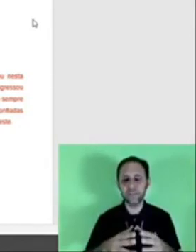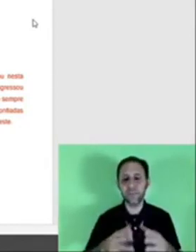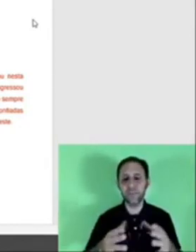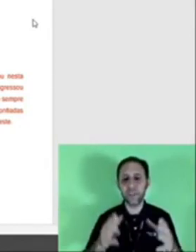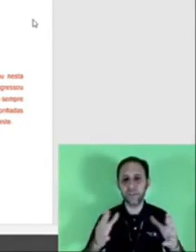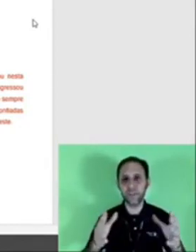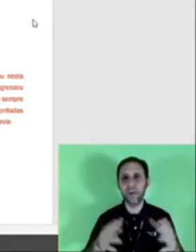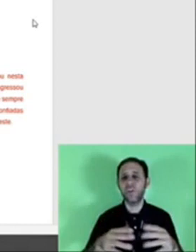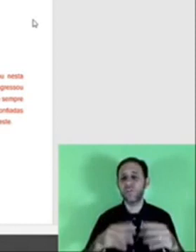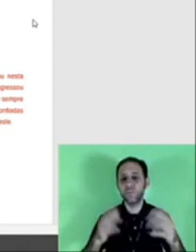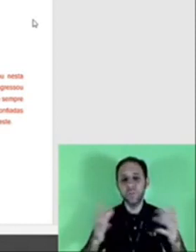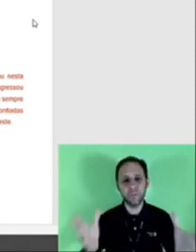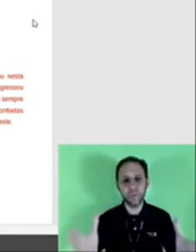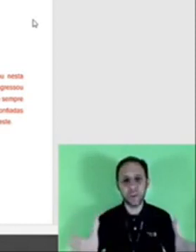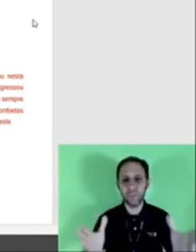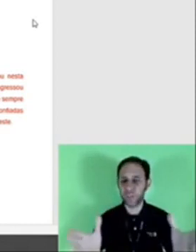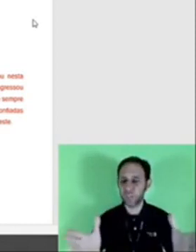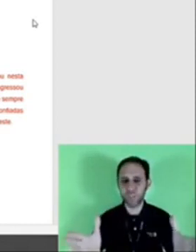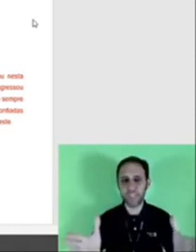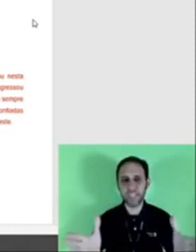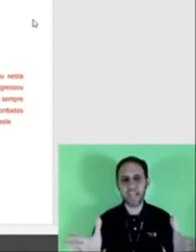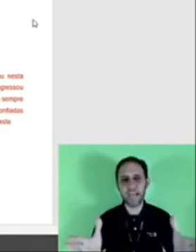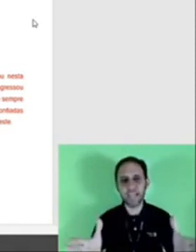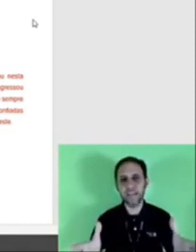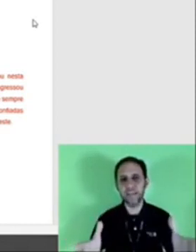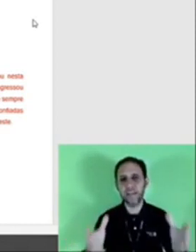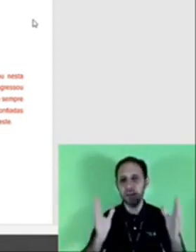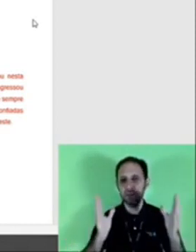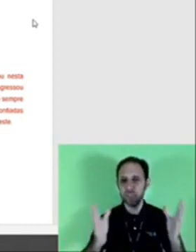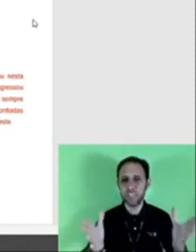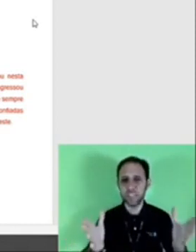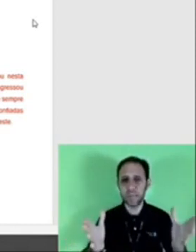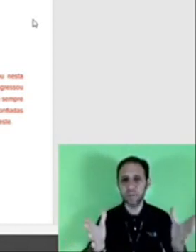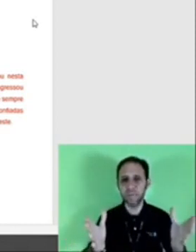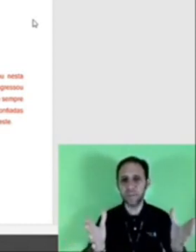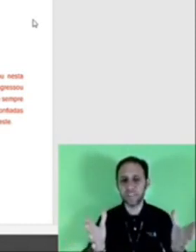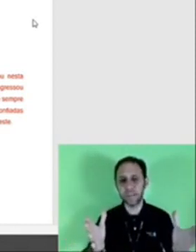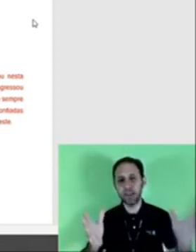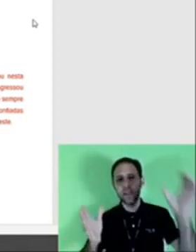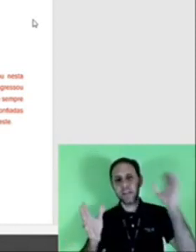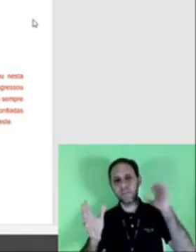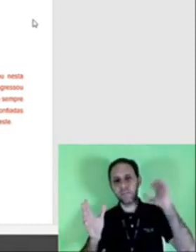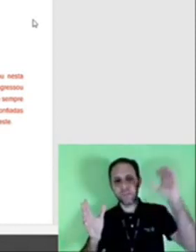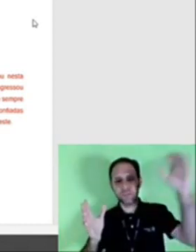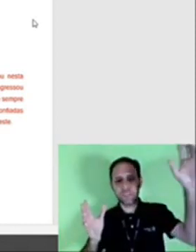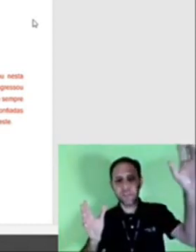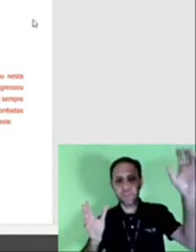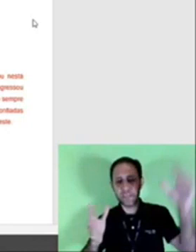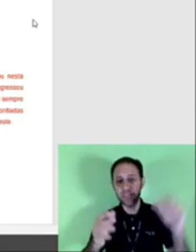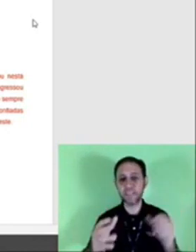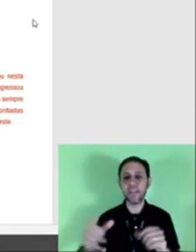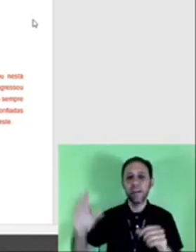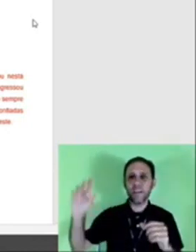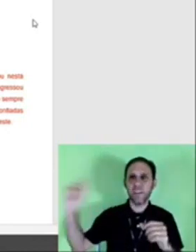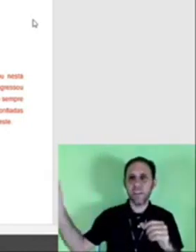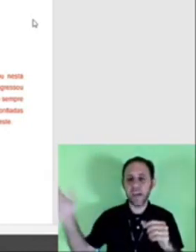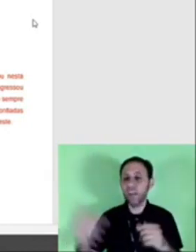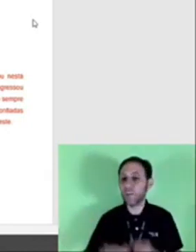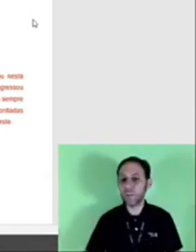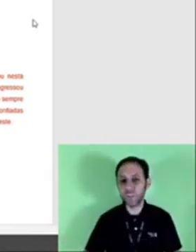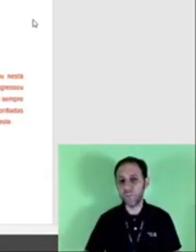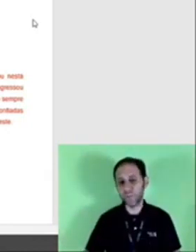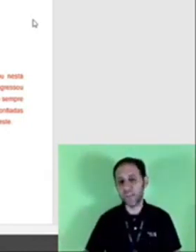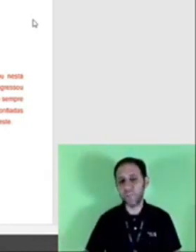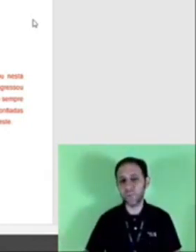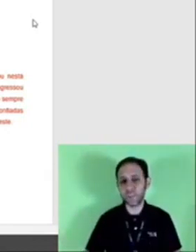documento em uma folha personalizada você já sabe o que fazer informações da empresa e